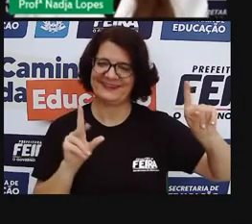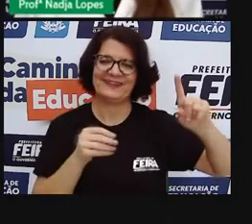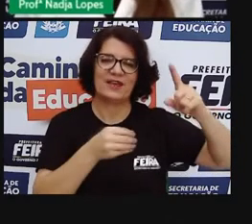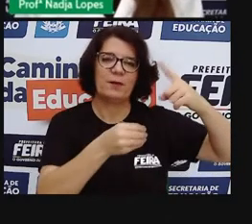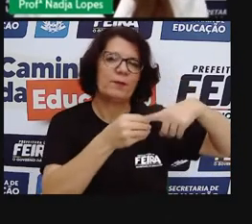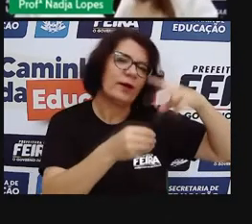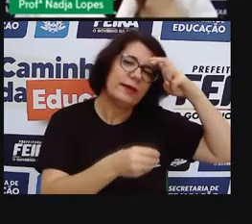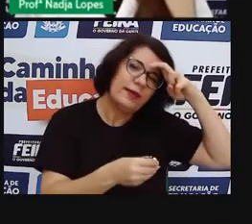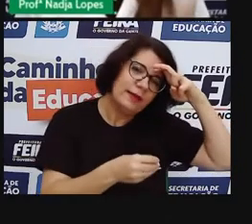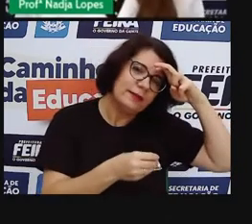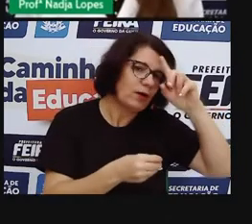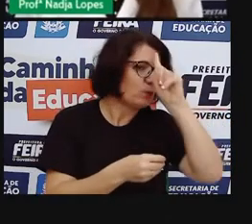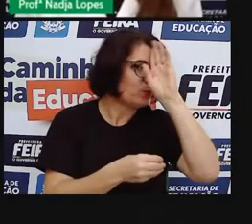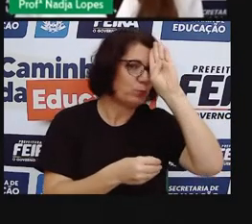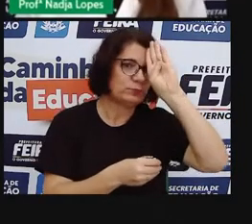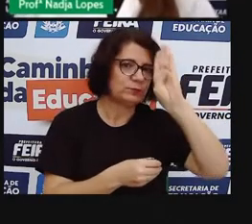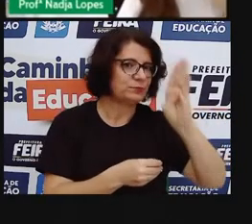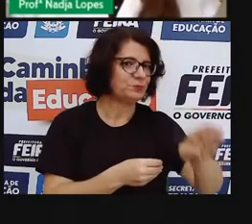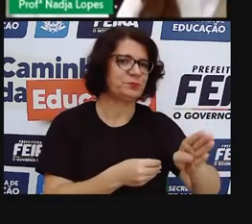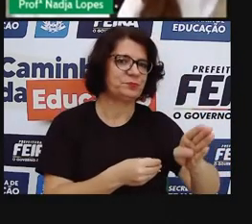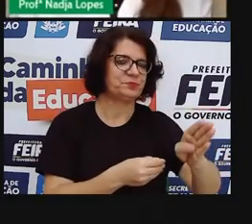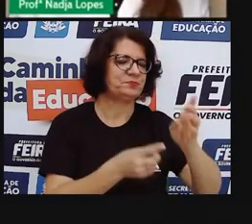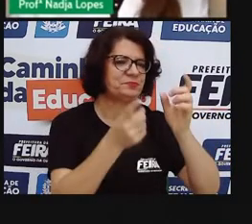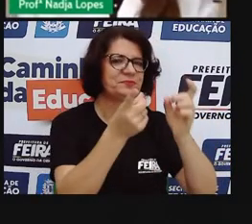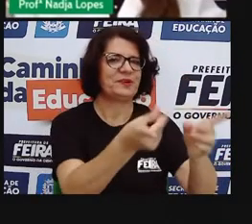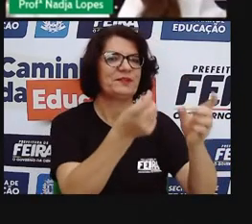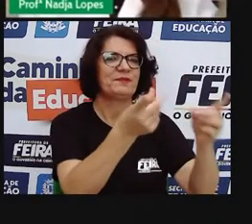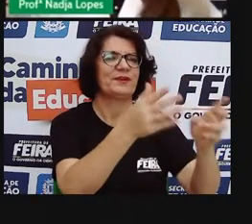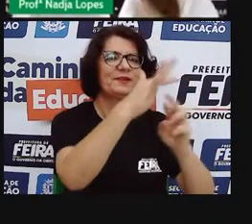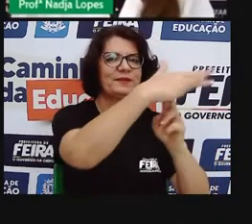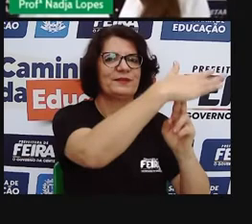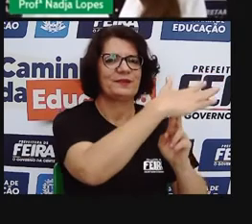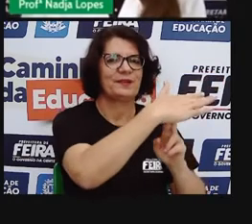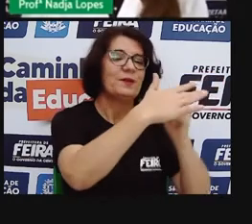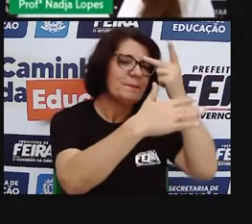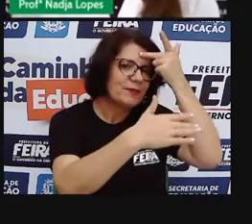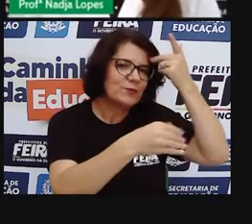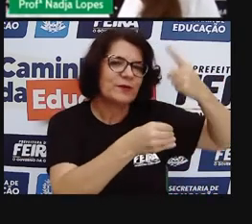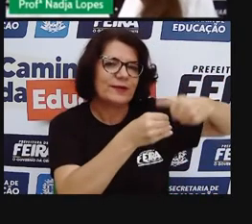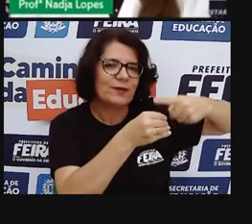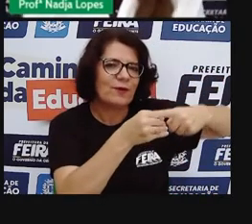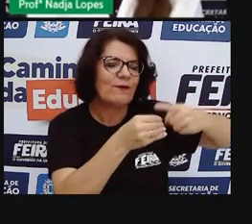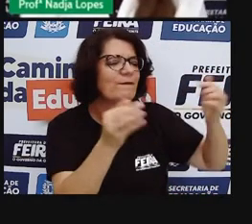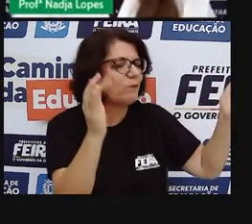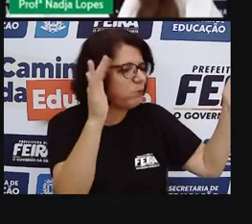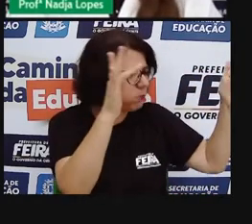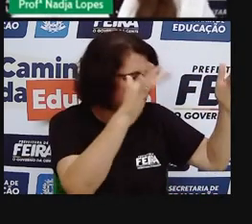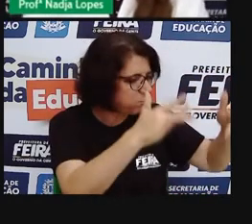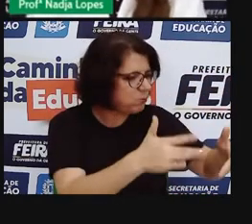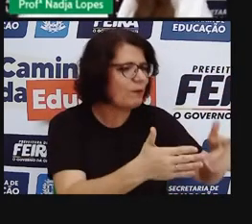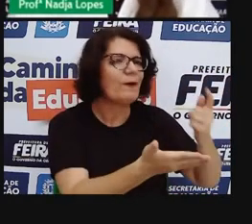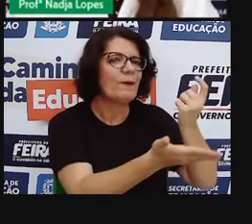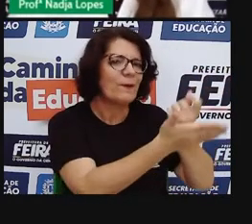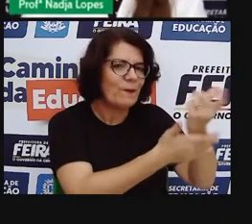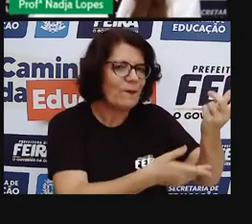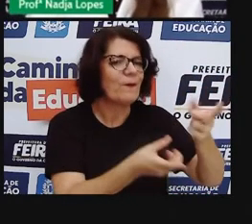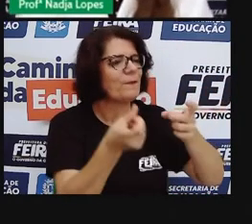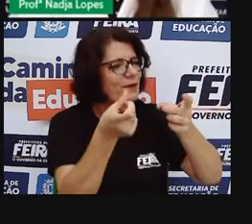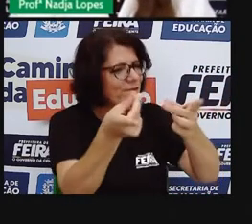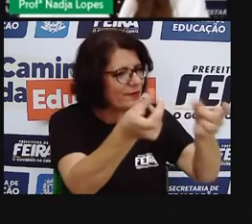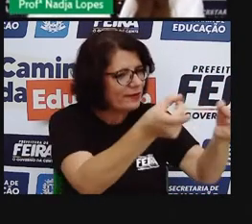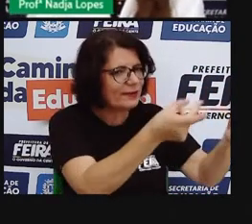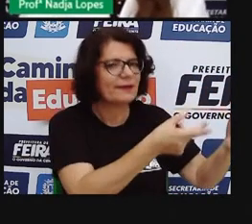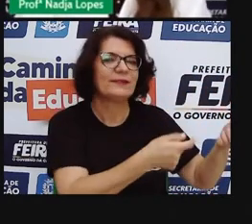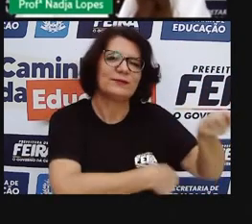quinta, onde a feira é forte. Onde o interior, o pessoal do interior, ele vem para aquele local mais desenvolvido, né? Que eles